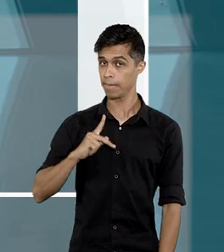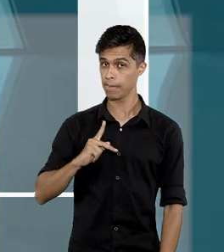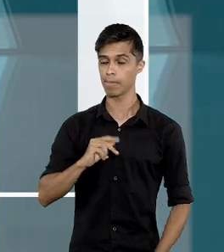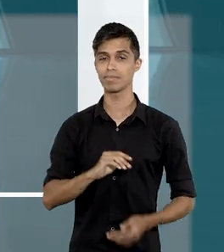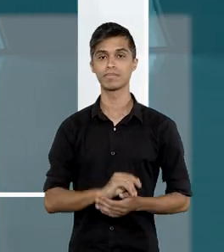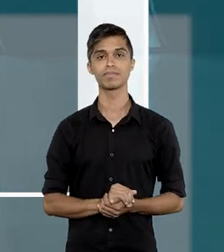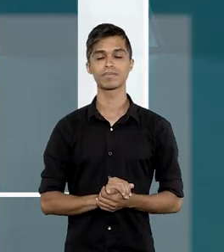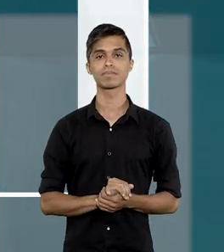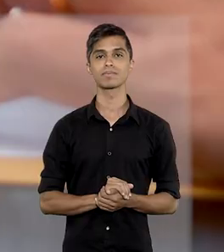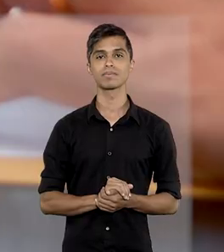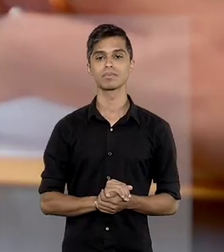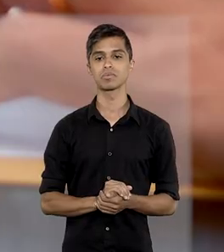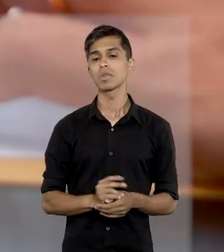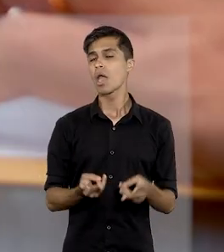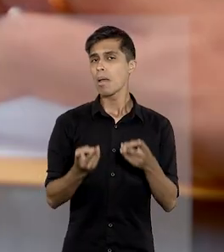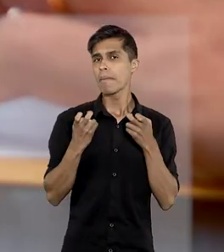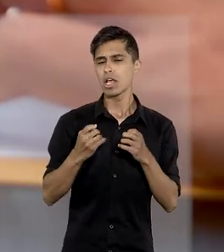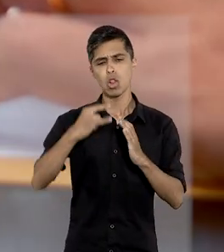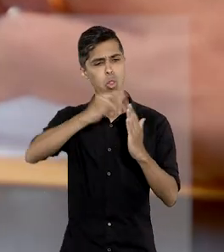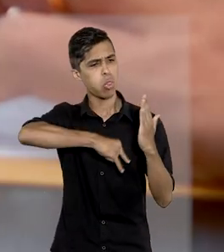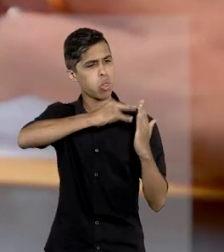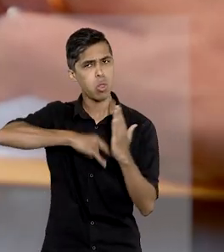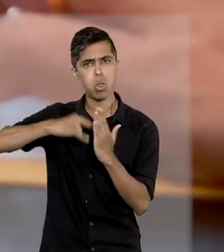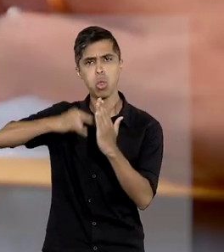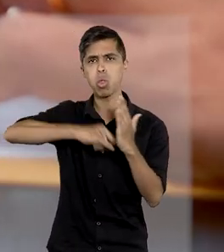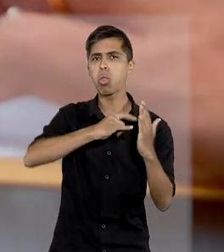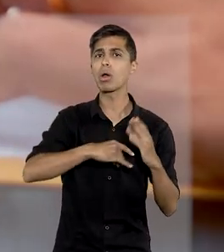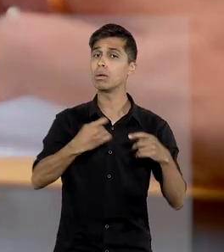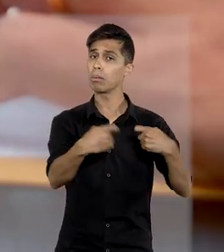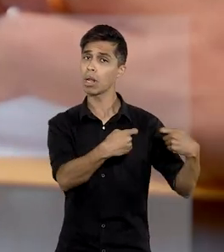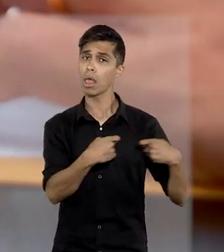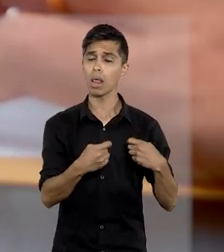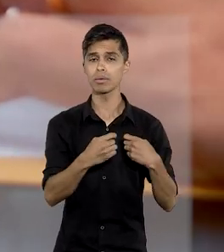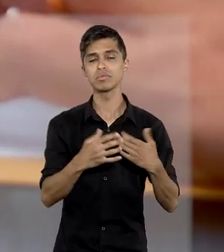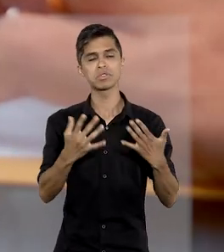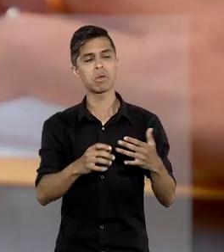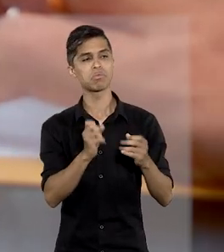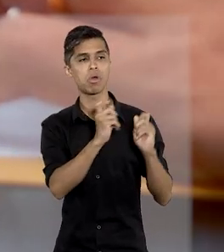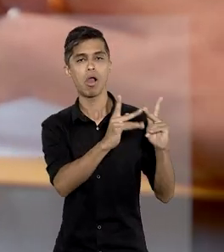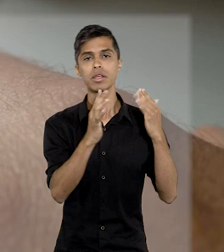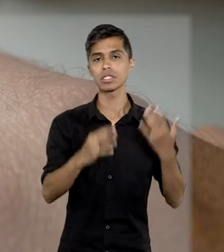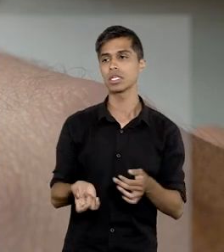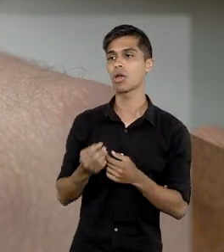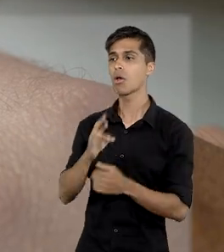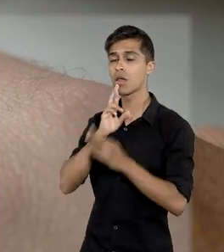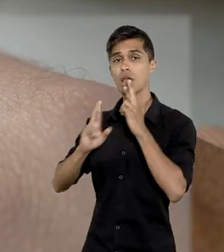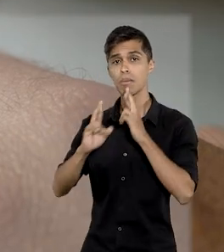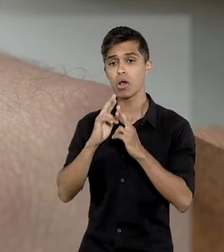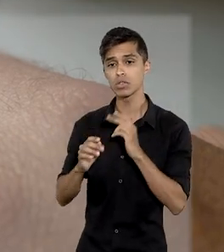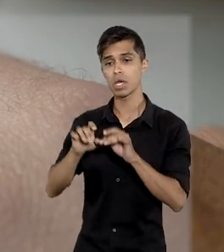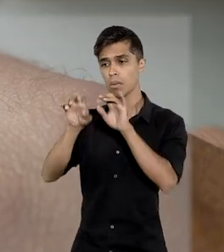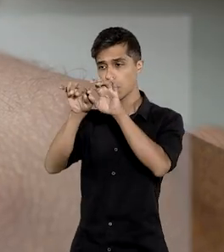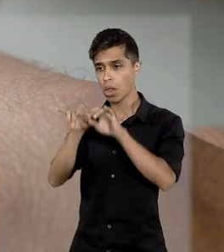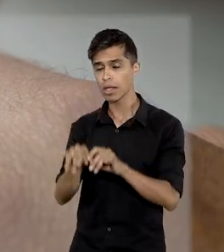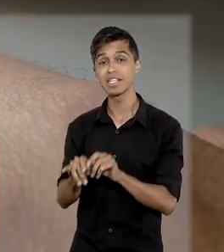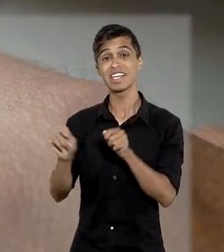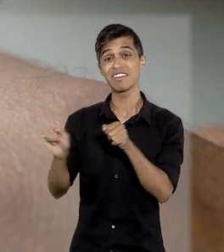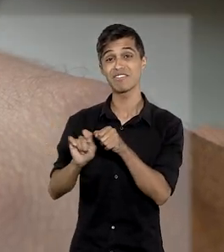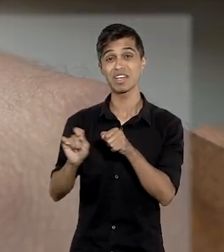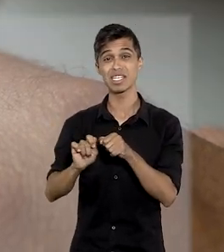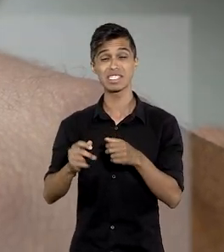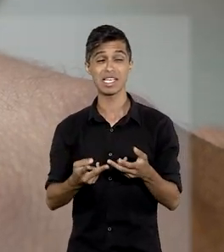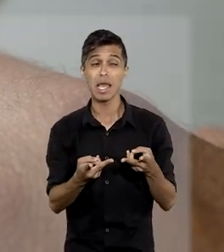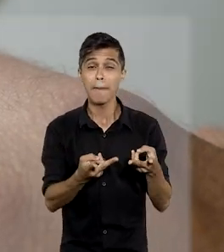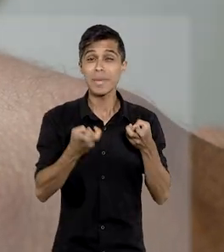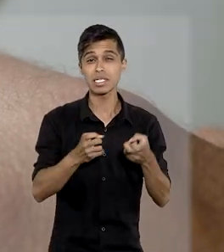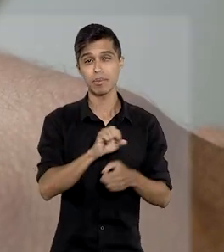Defensoria Pública. Verificada a presença dos documentos necessários à demonstração do preenchimento dos pressupostos para